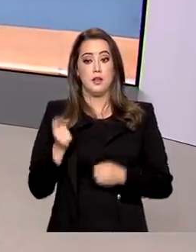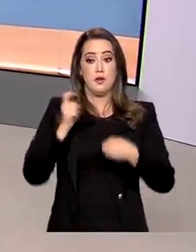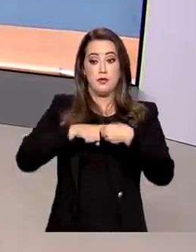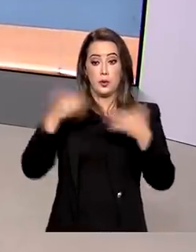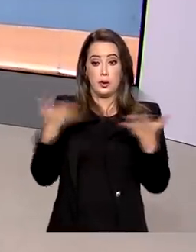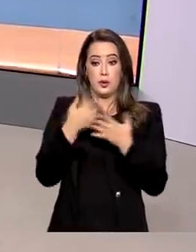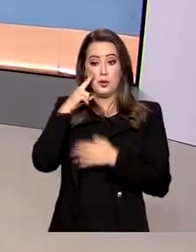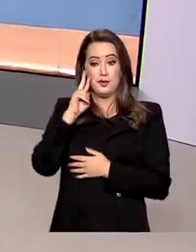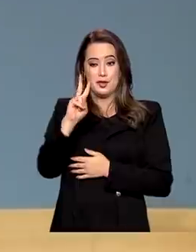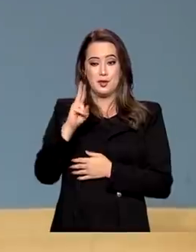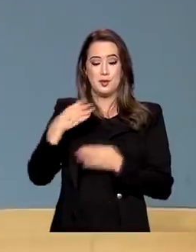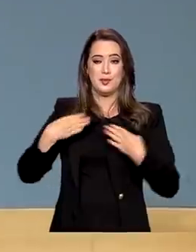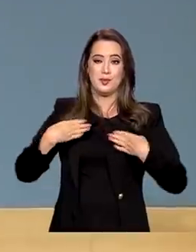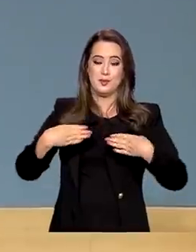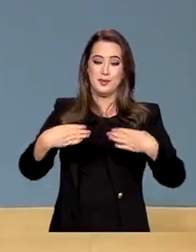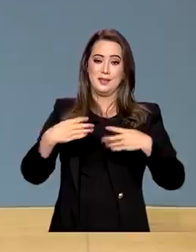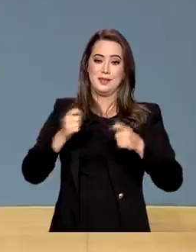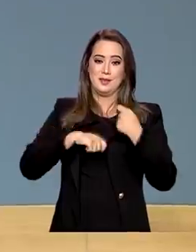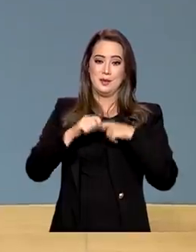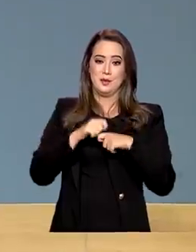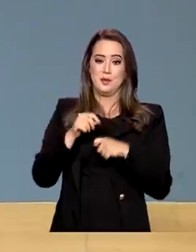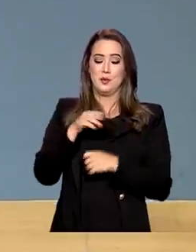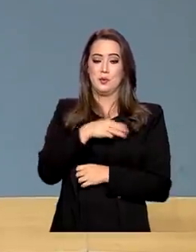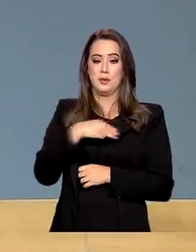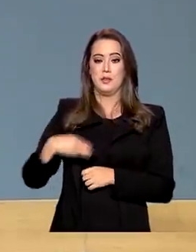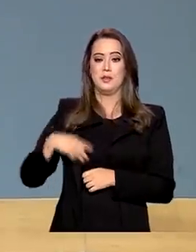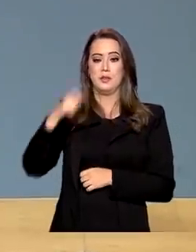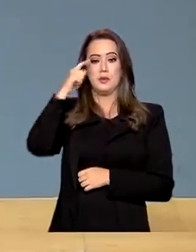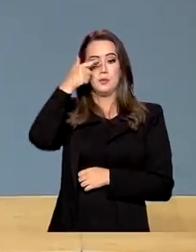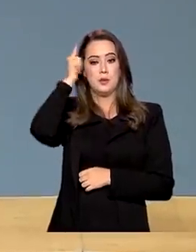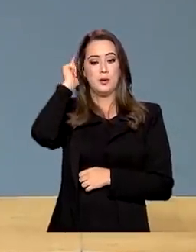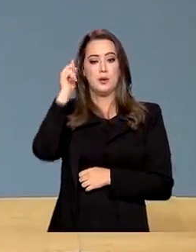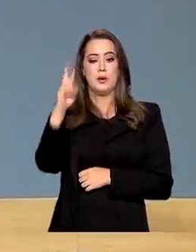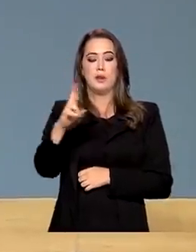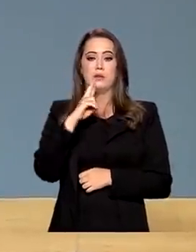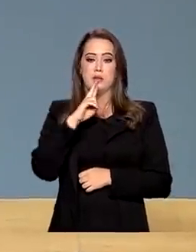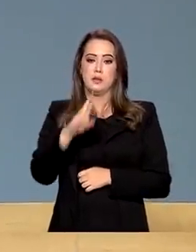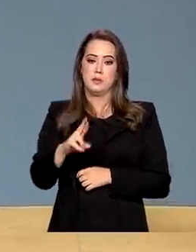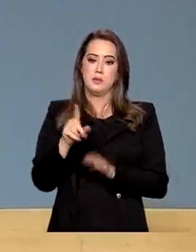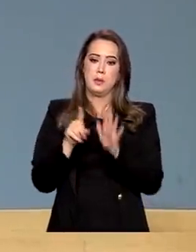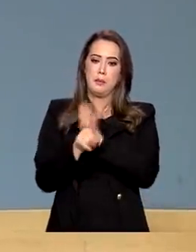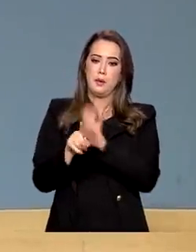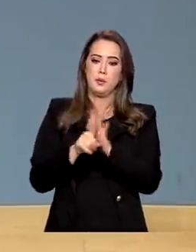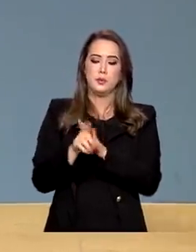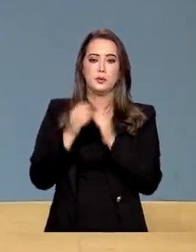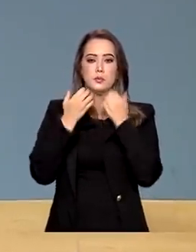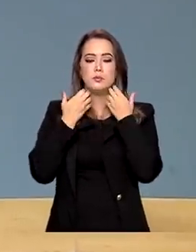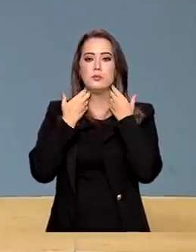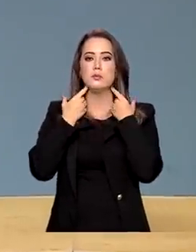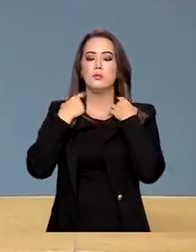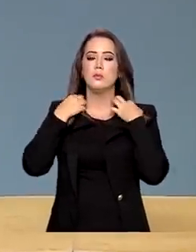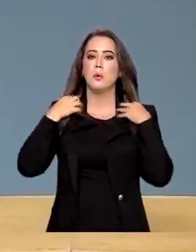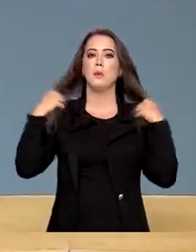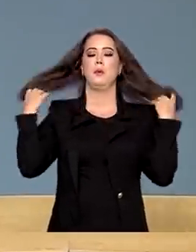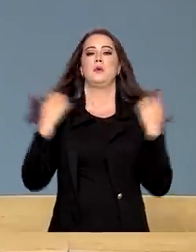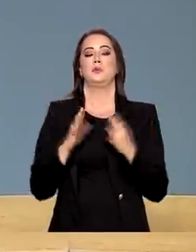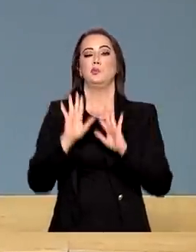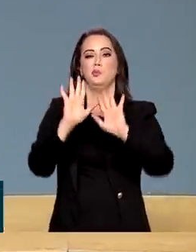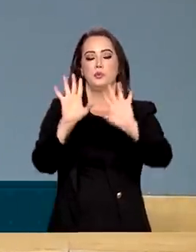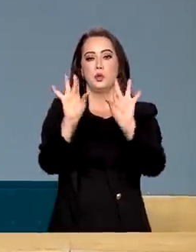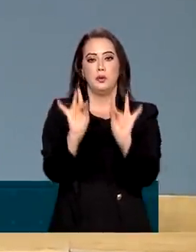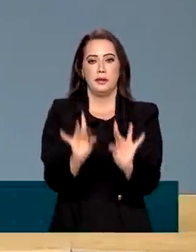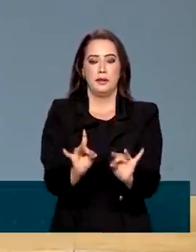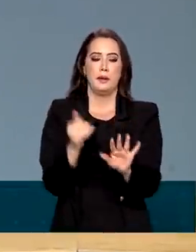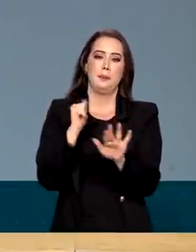voltar agora para o Ministério da Economia, onde o ministro Paulo Guedes deve atender aos jornalistas. Vou falar só um pouco mais